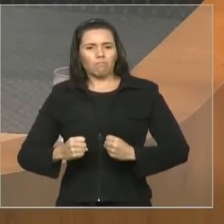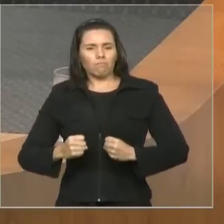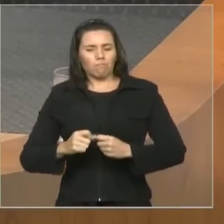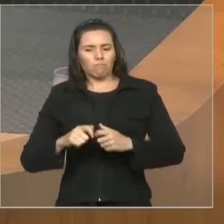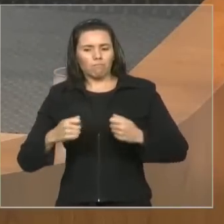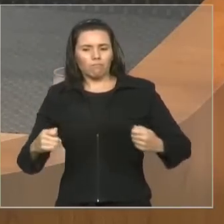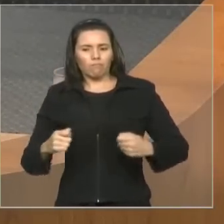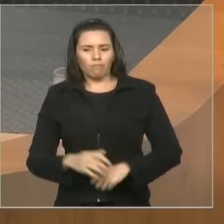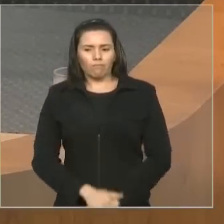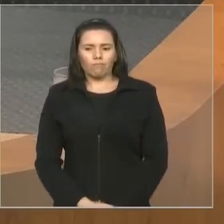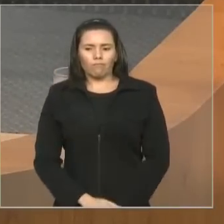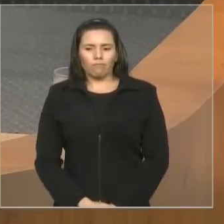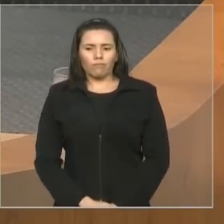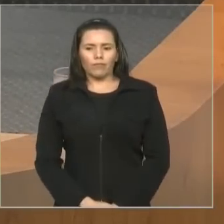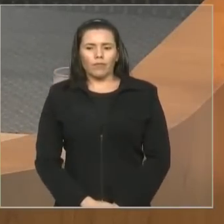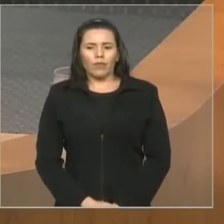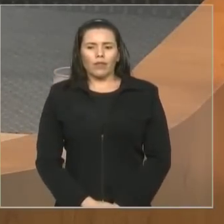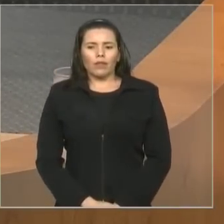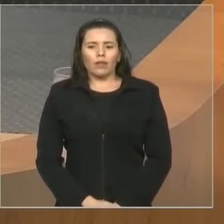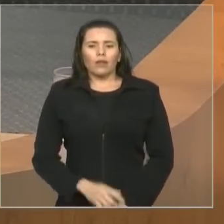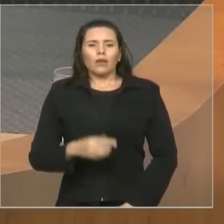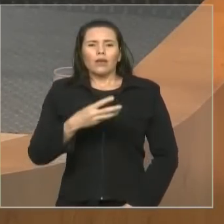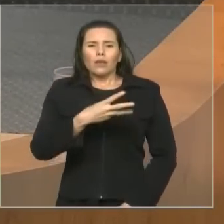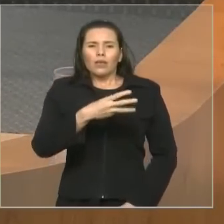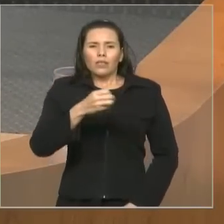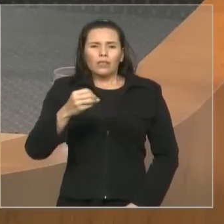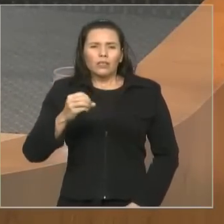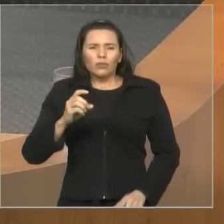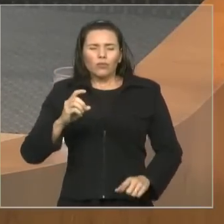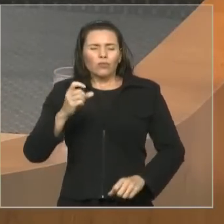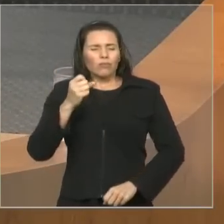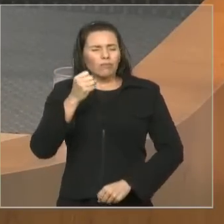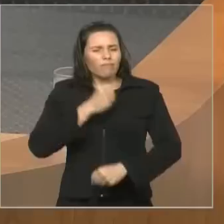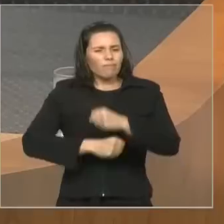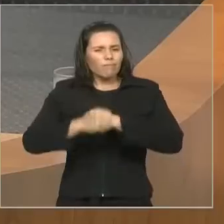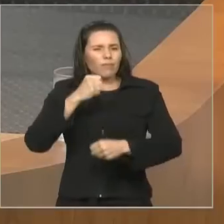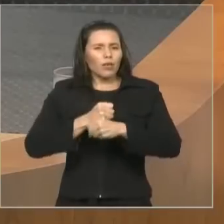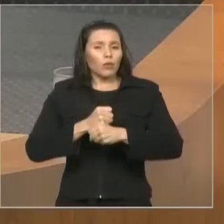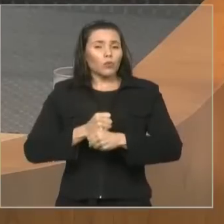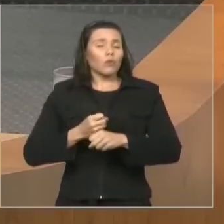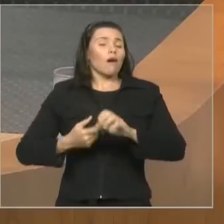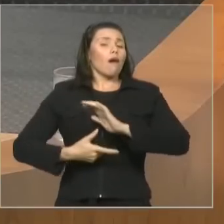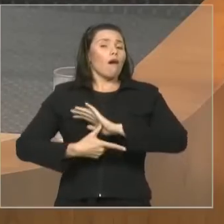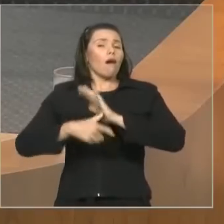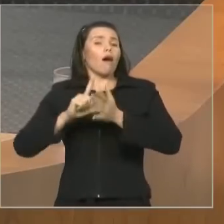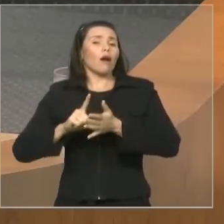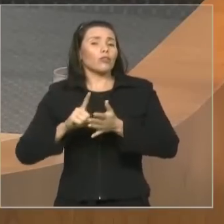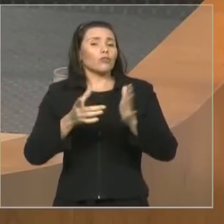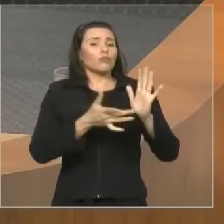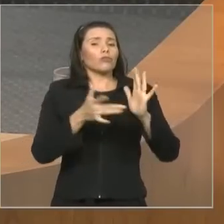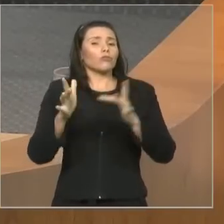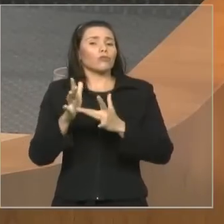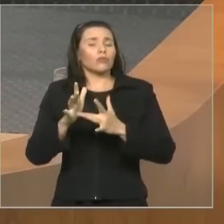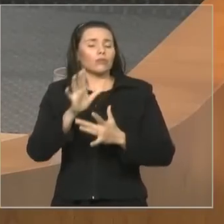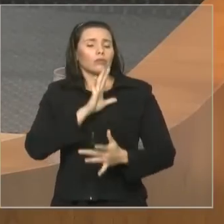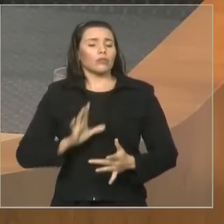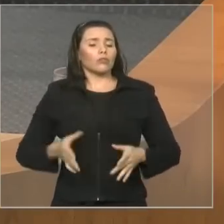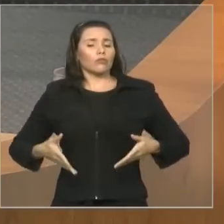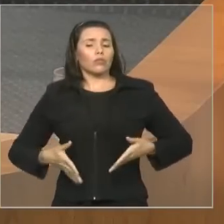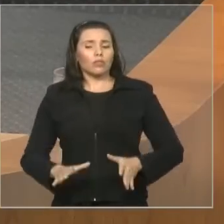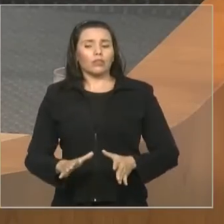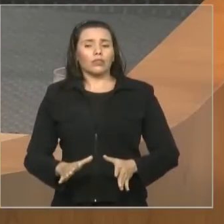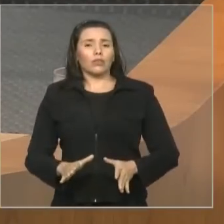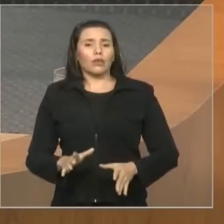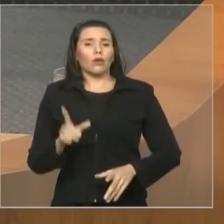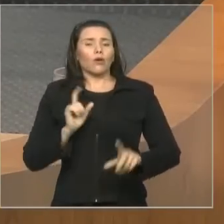300 anos antes de Cristo, começou a existir na Índia e na China. E ali, vocês sabem o que acontecia? Era o escolhido pela